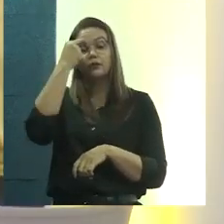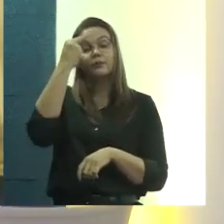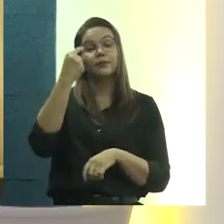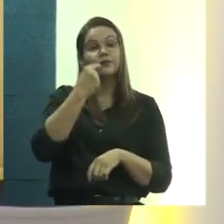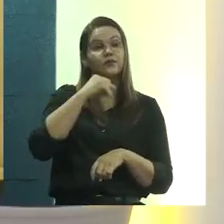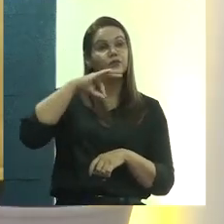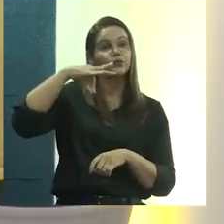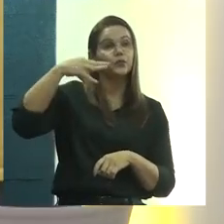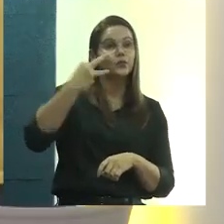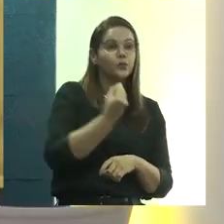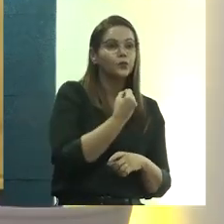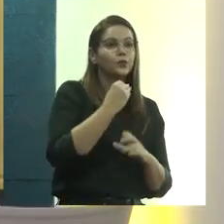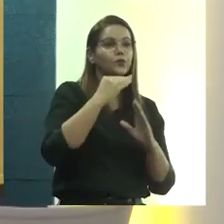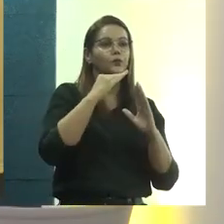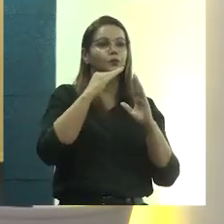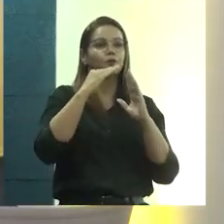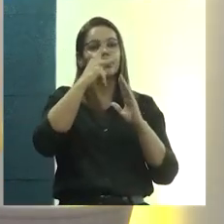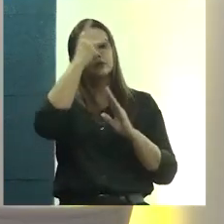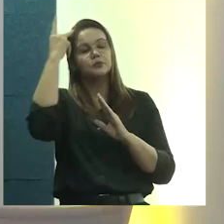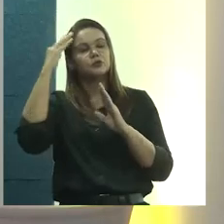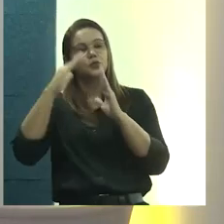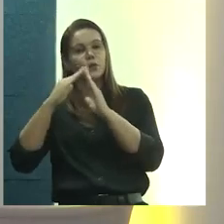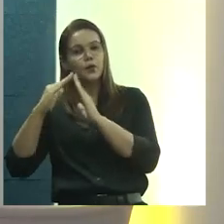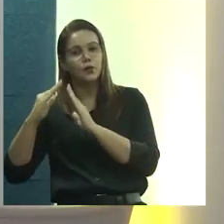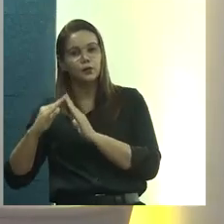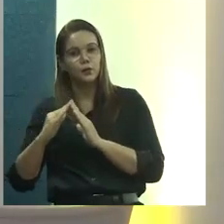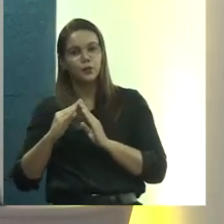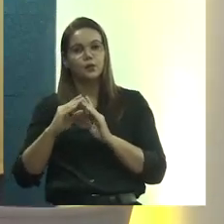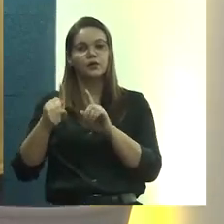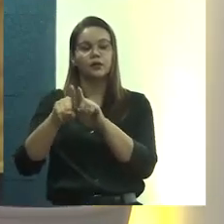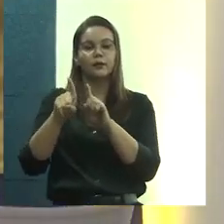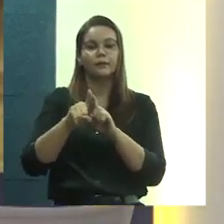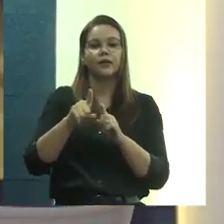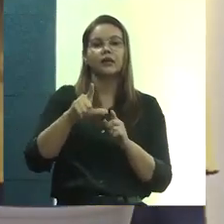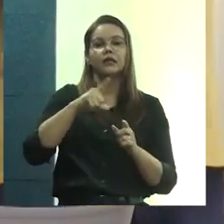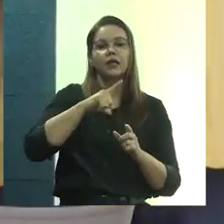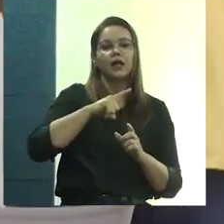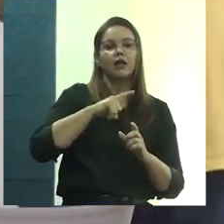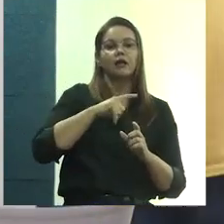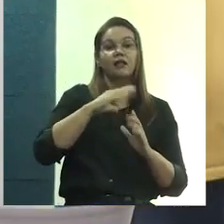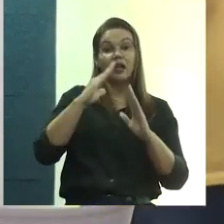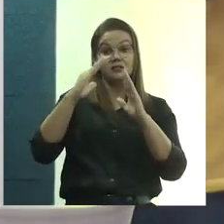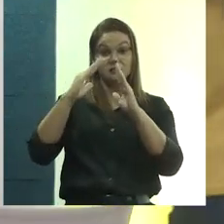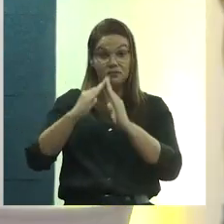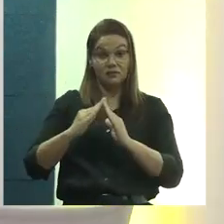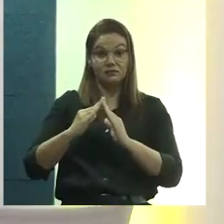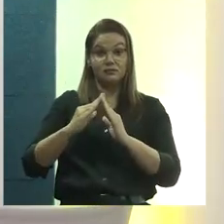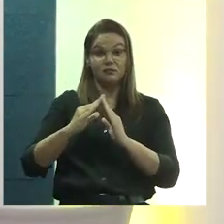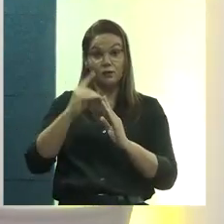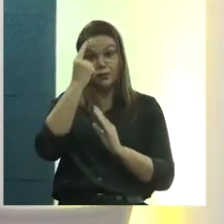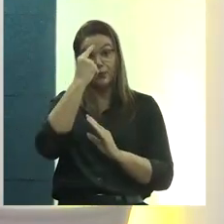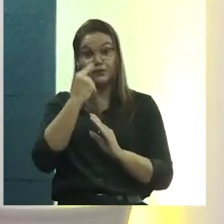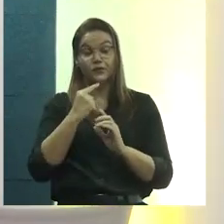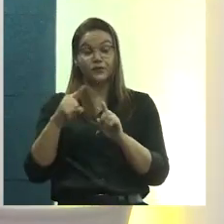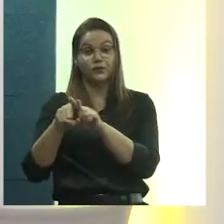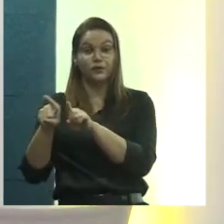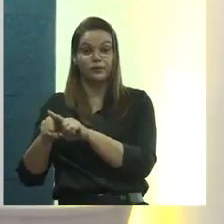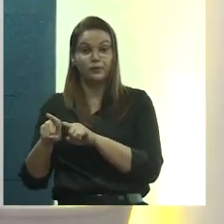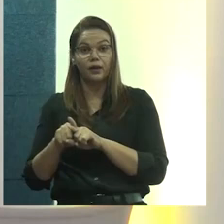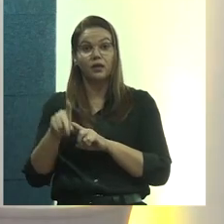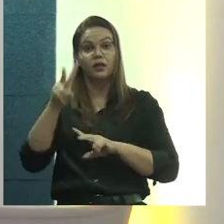todo um perfil, então, dos moradores. Depois a gente tem um trabalho do perfil das moradias, em que a gente tem, então,